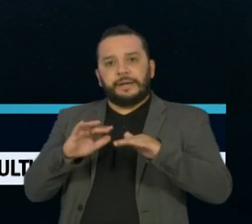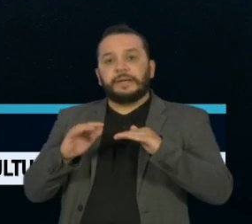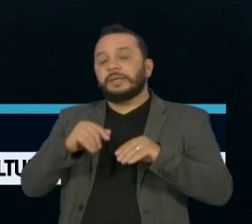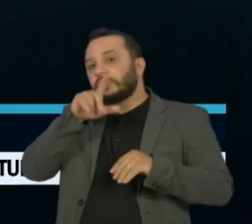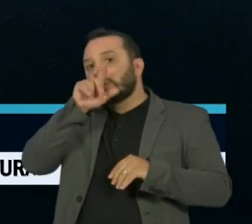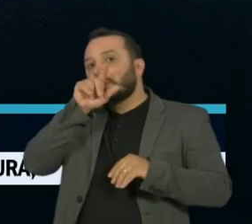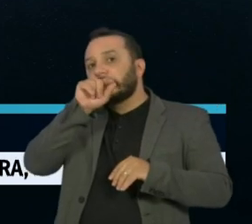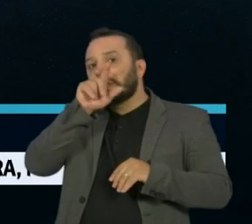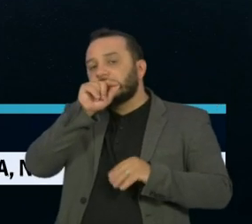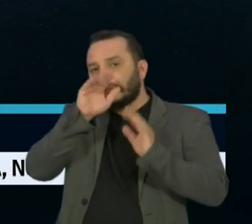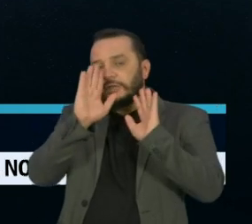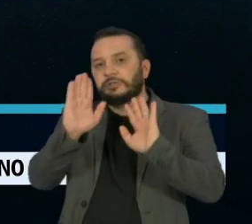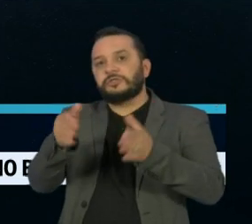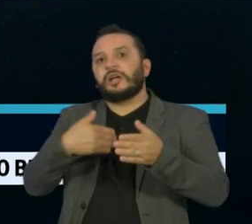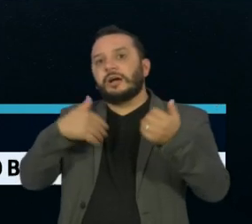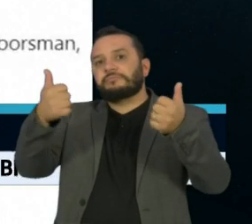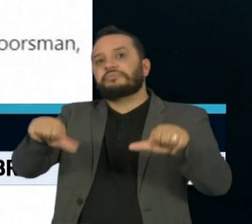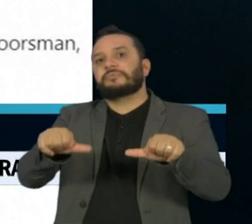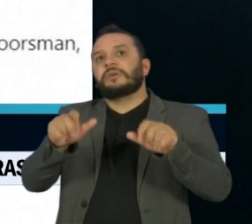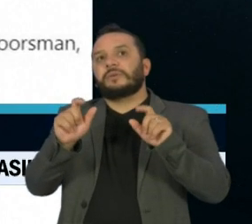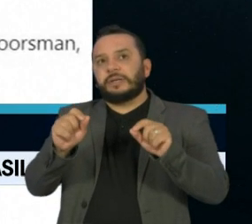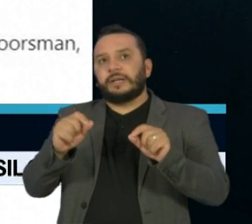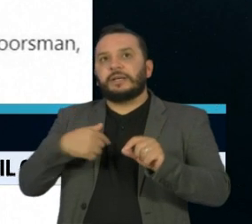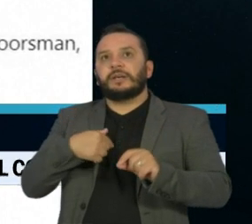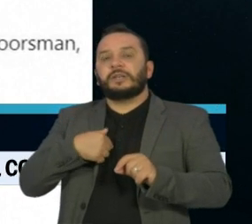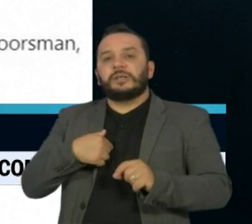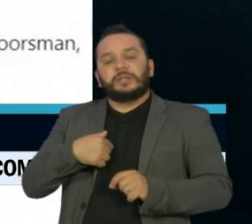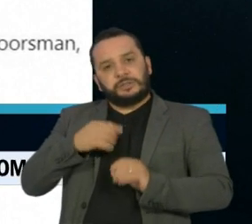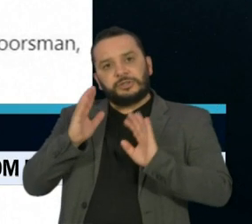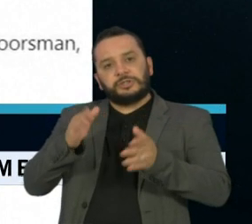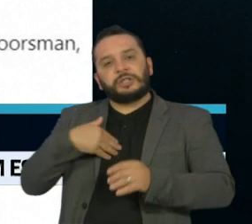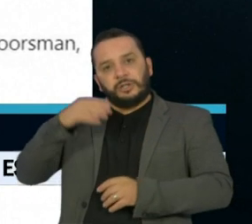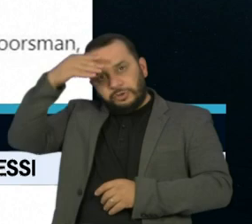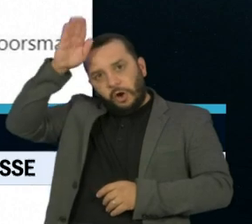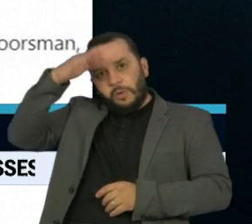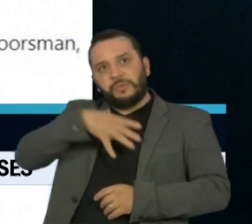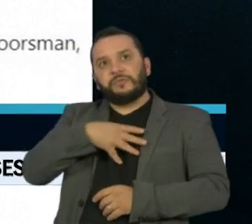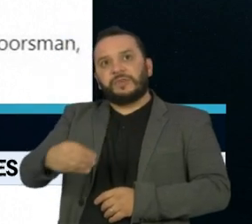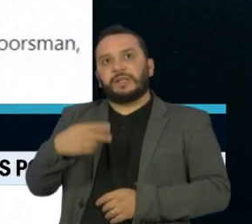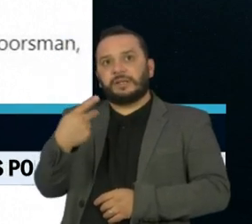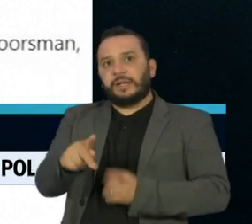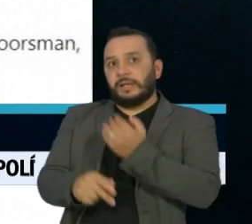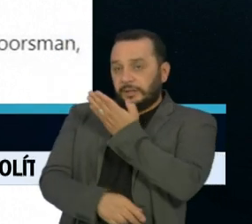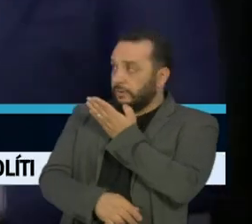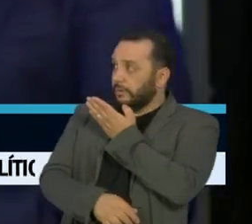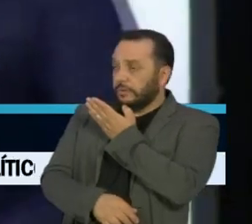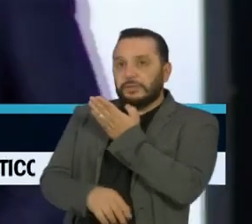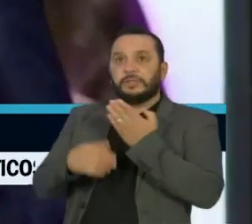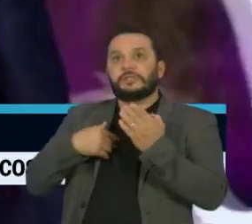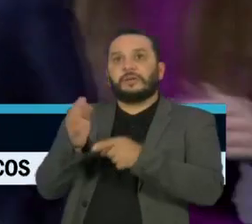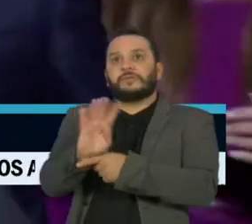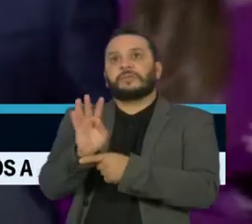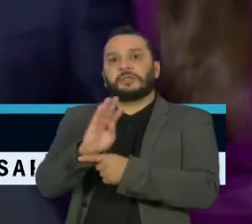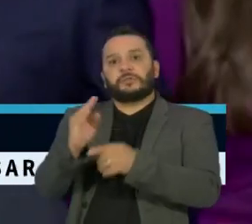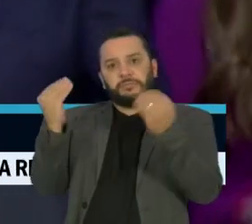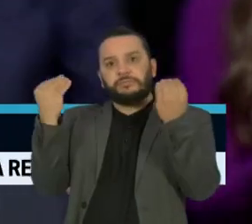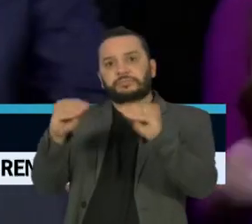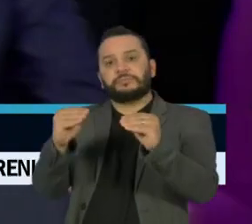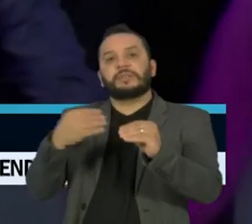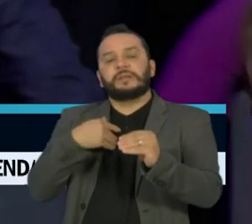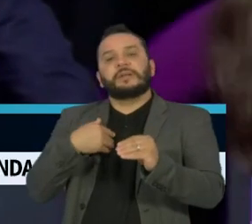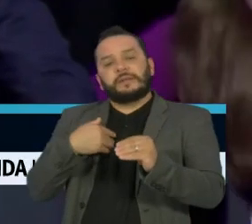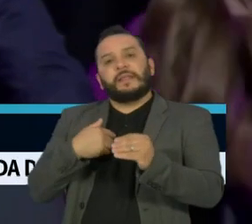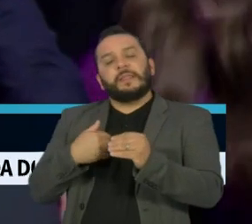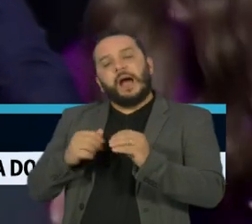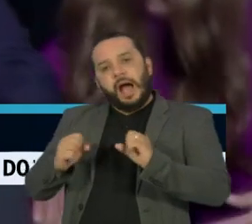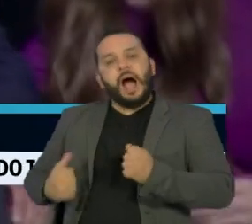suspendeu temporariamente a conta do filho do presidente dos Estados Unidos. Donald Trump Jr. postou um vídeo defendendo o uso da